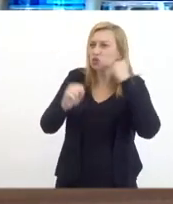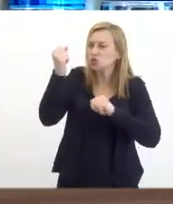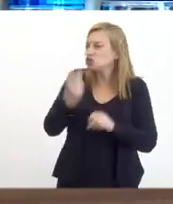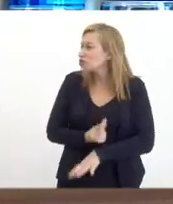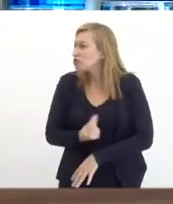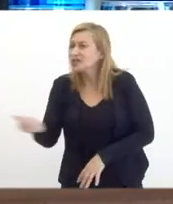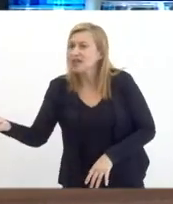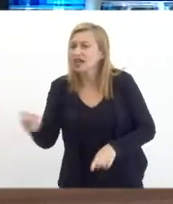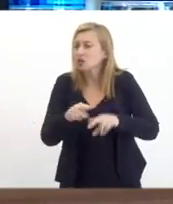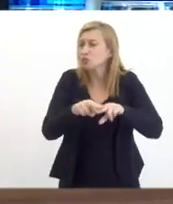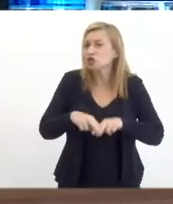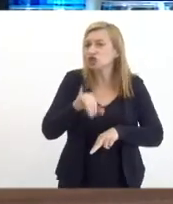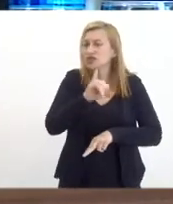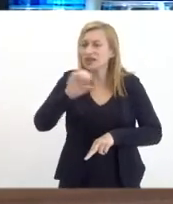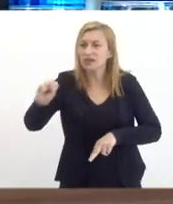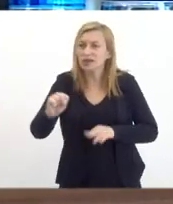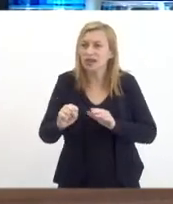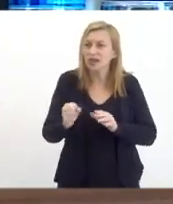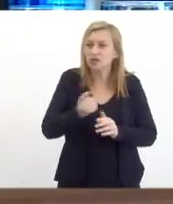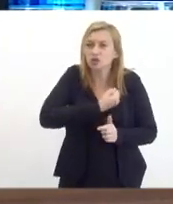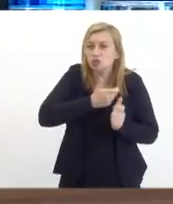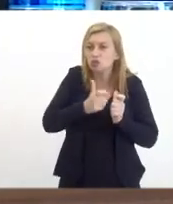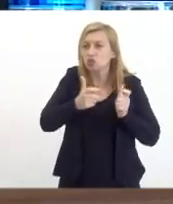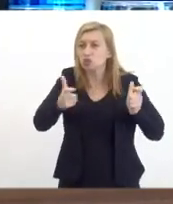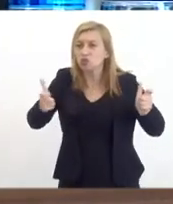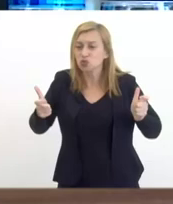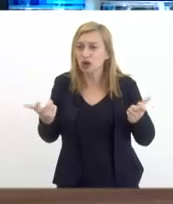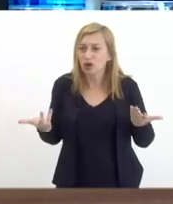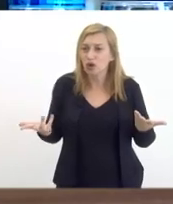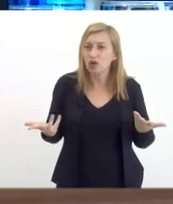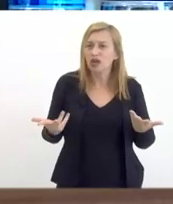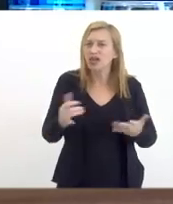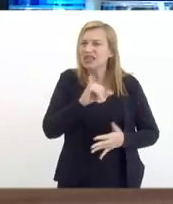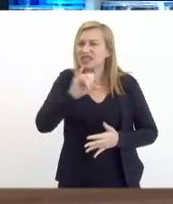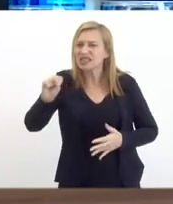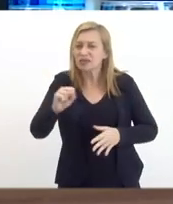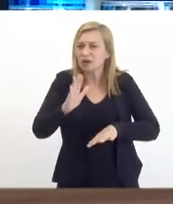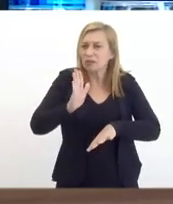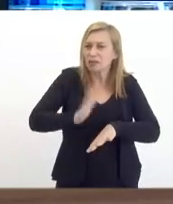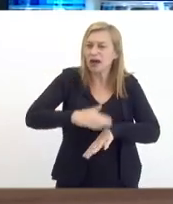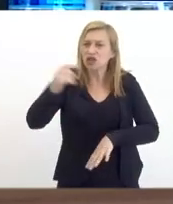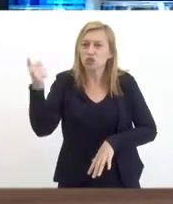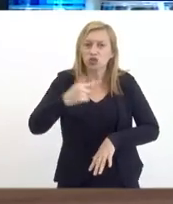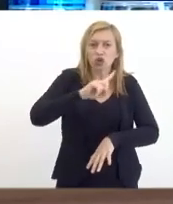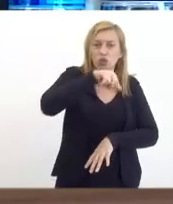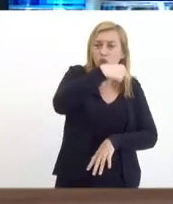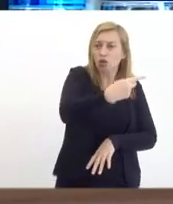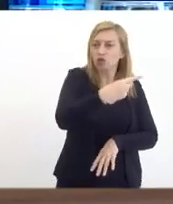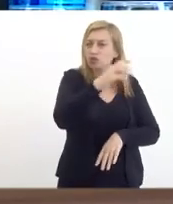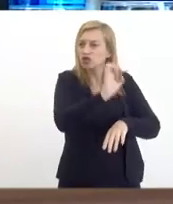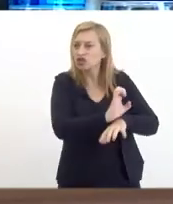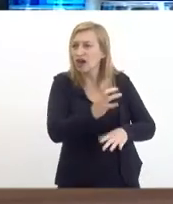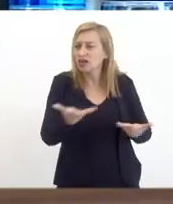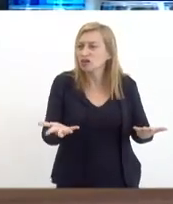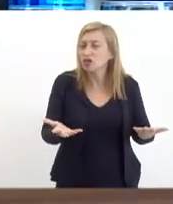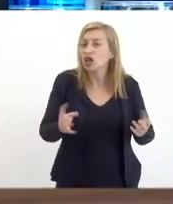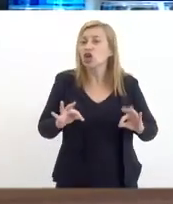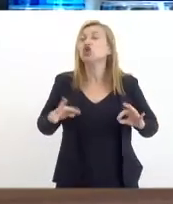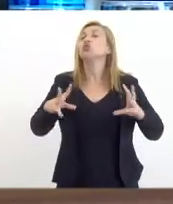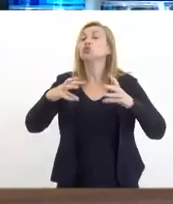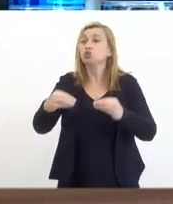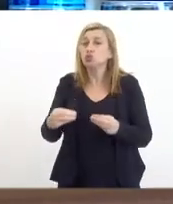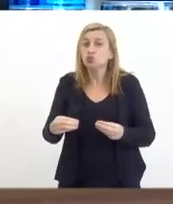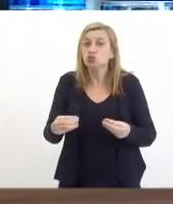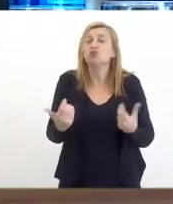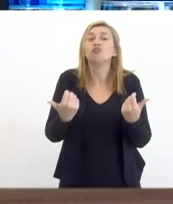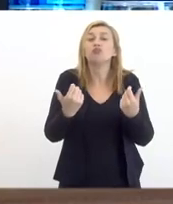ao ICMS alguns municípios passando por dificuldades por ter um ICMS mais alto do que o vizinho e tudo isso tem que